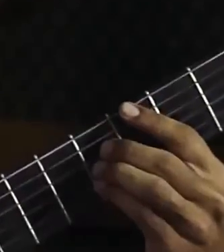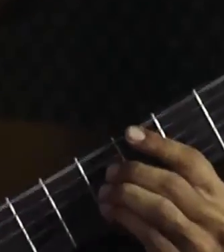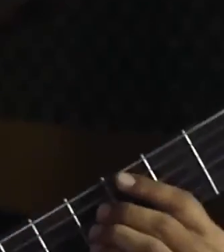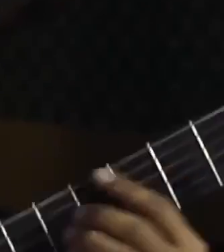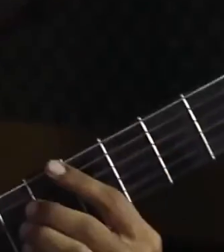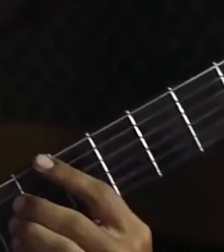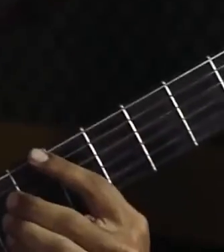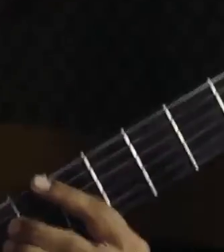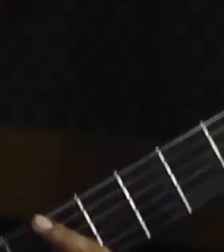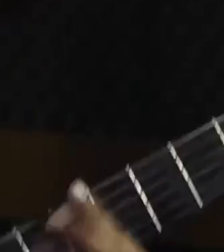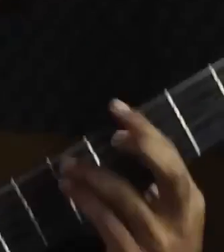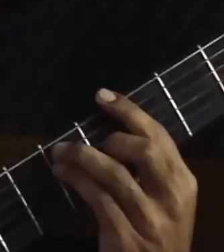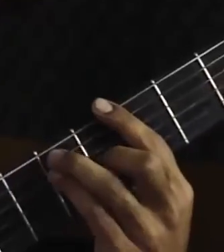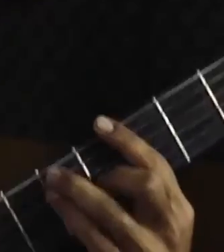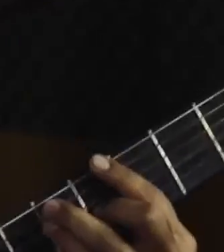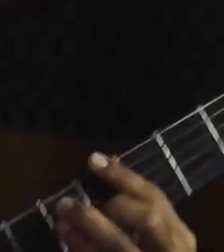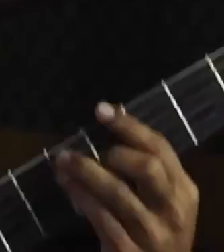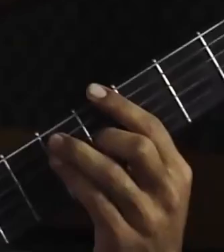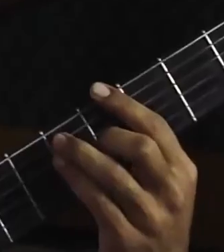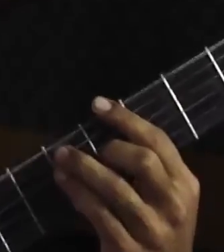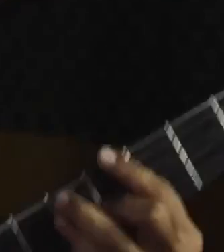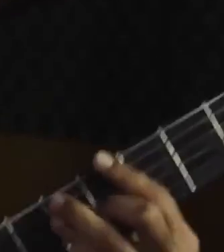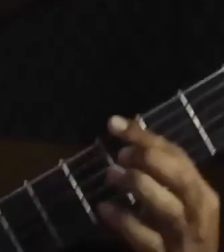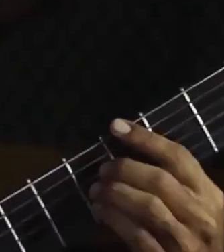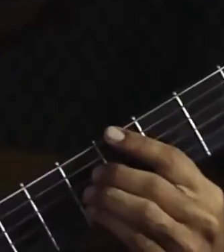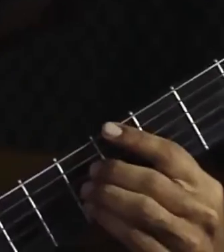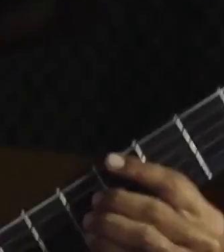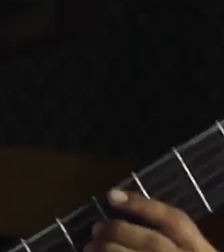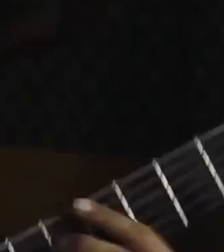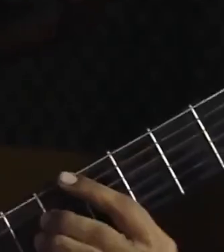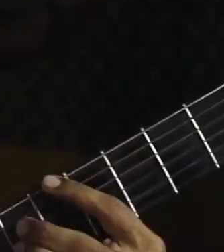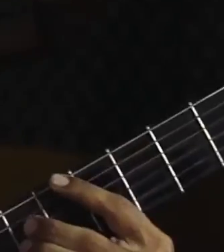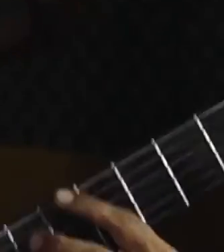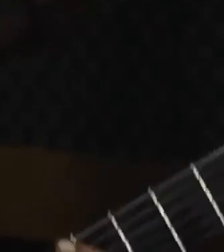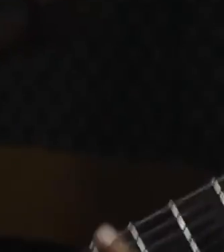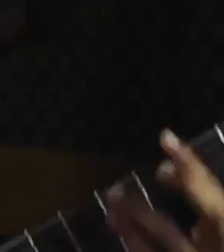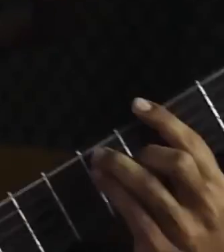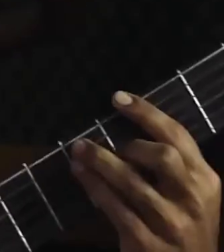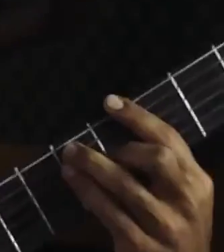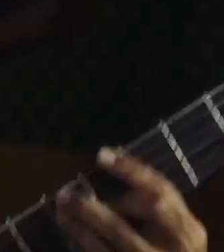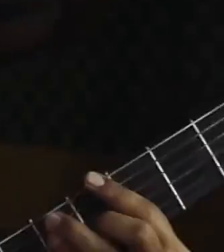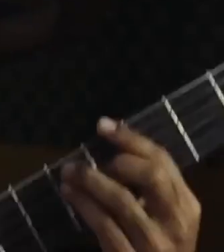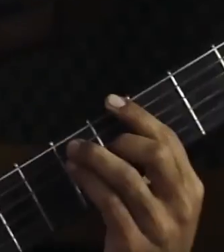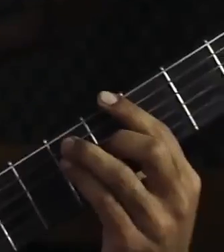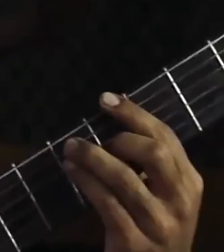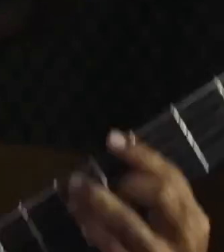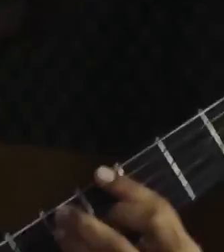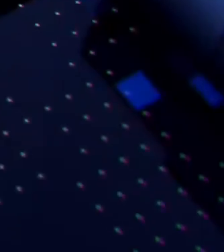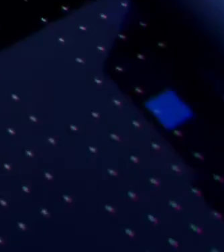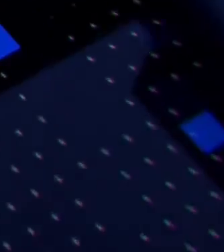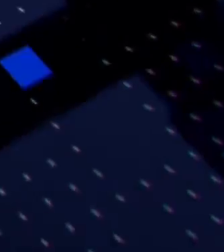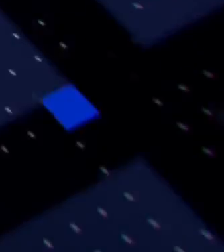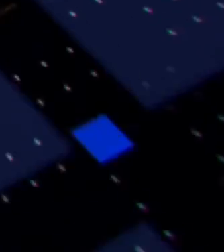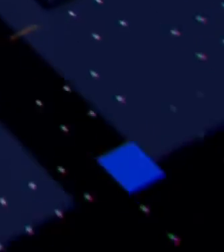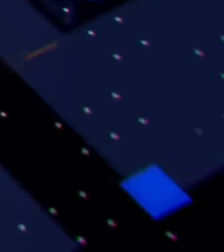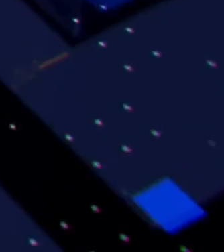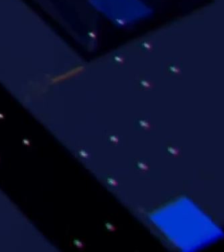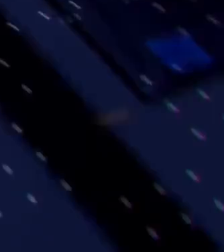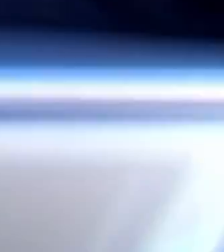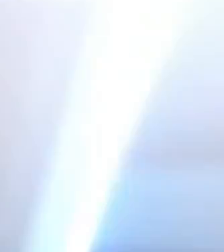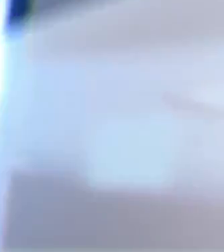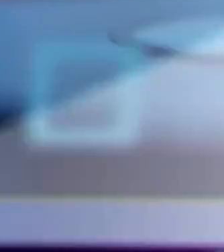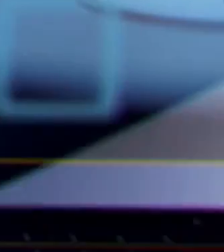não há outra forma de expressar os meus sentimentos os meus sentimentos